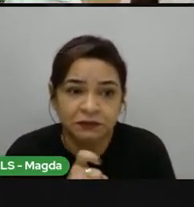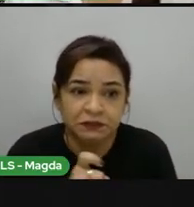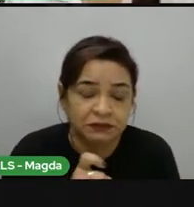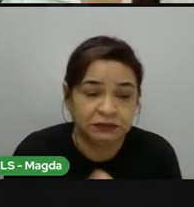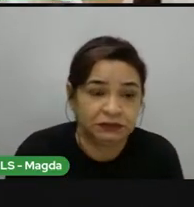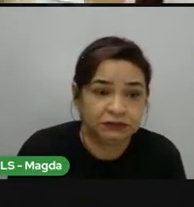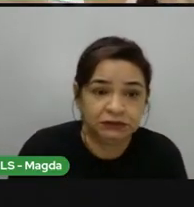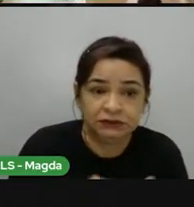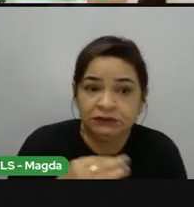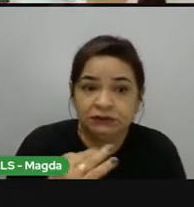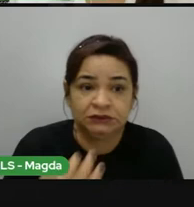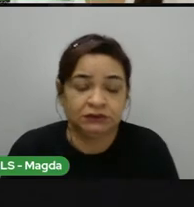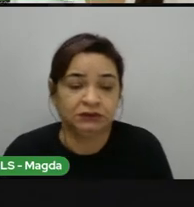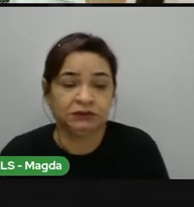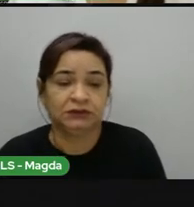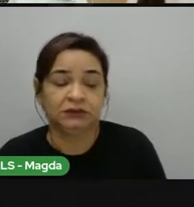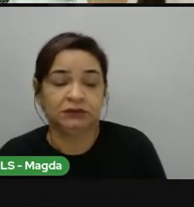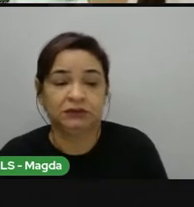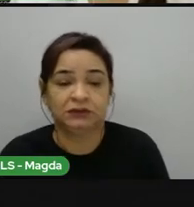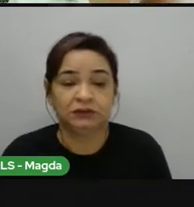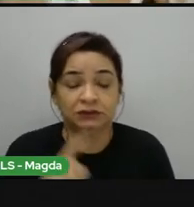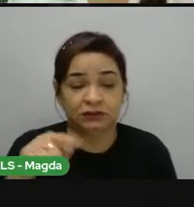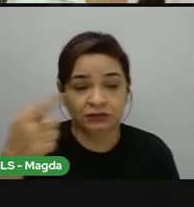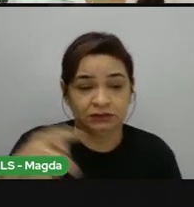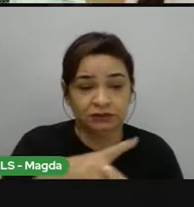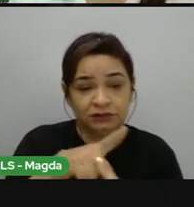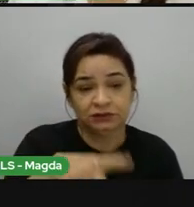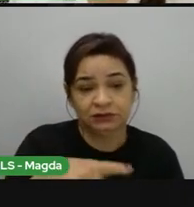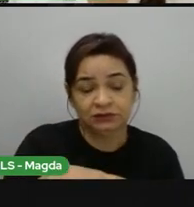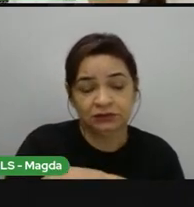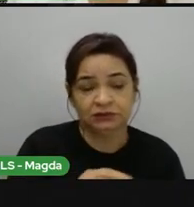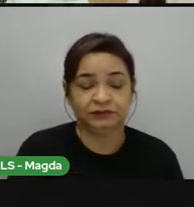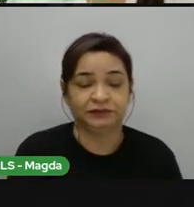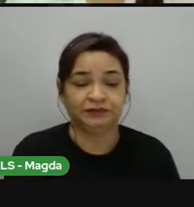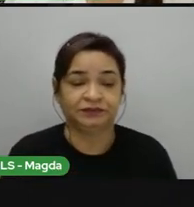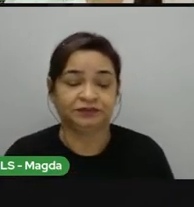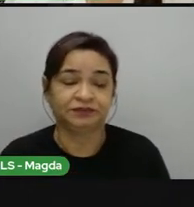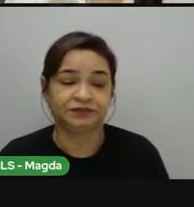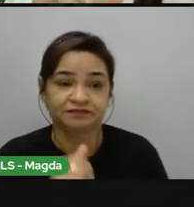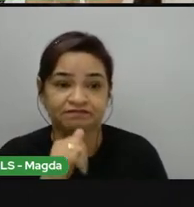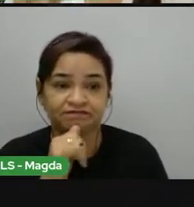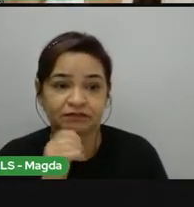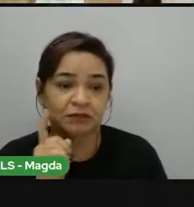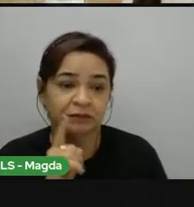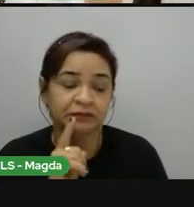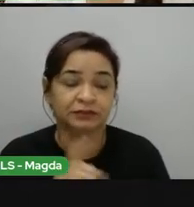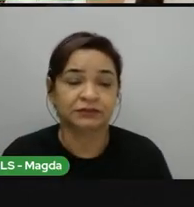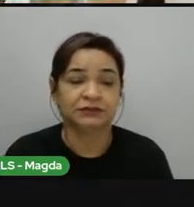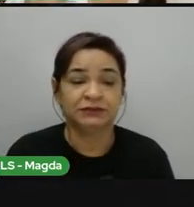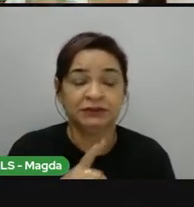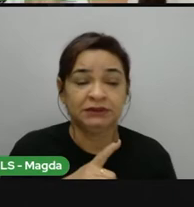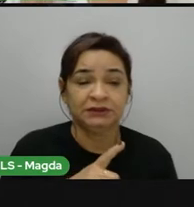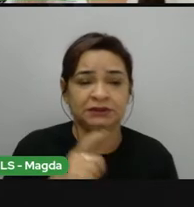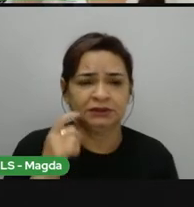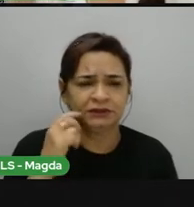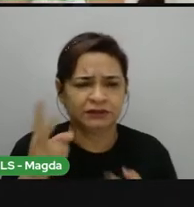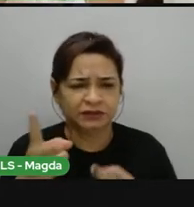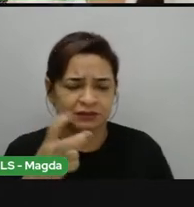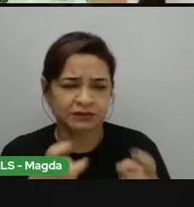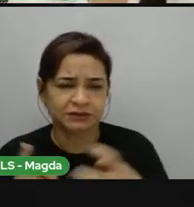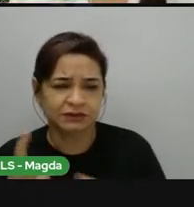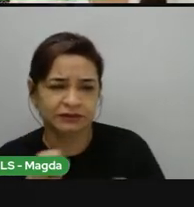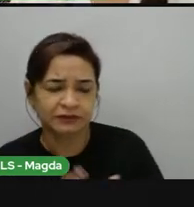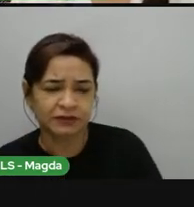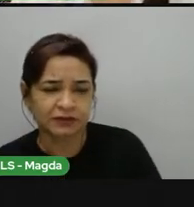estações do ano, como a gente vê em outros países. Por exemplo, nos Estados Unidos. Que tem... A gente consegue perceber como está na